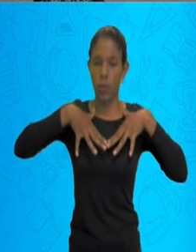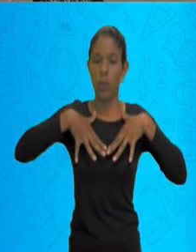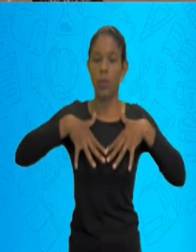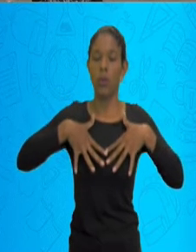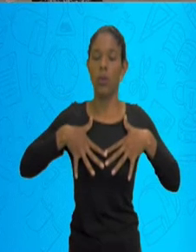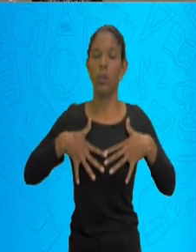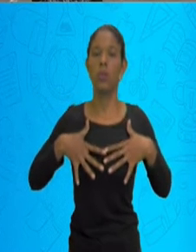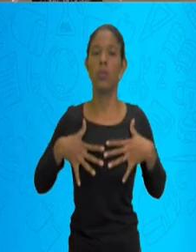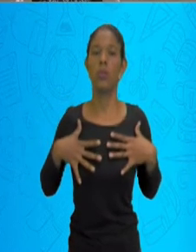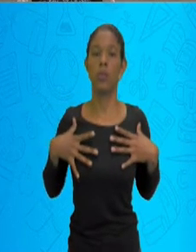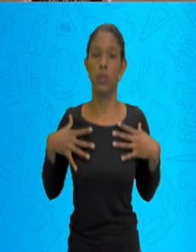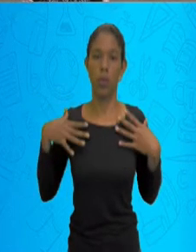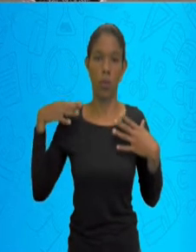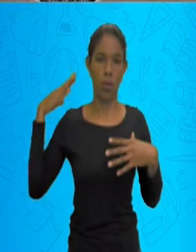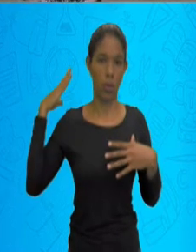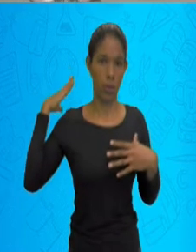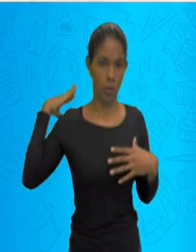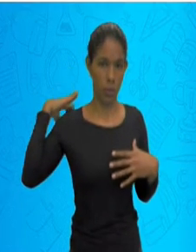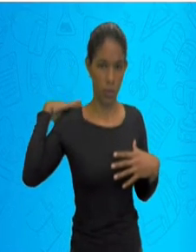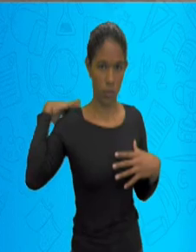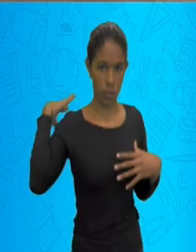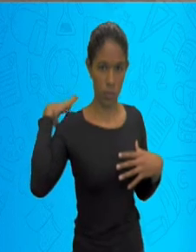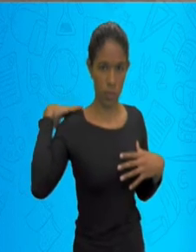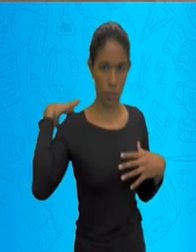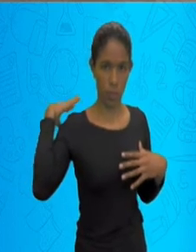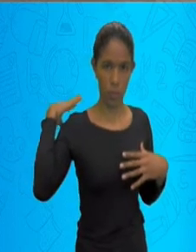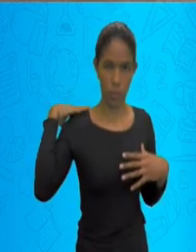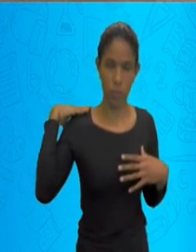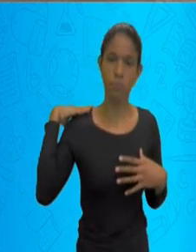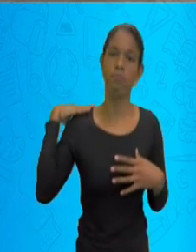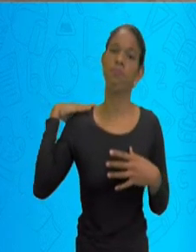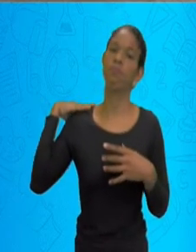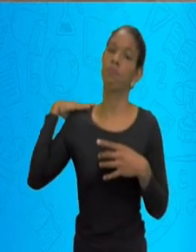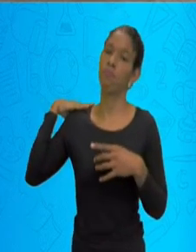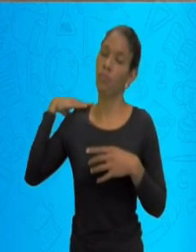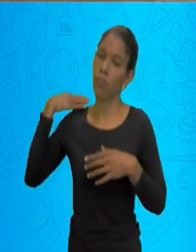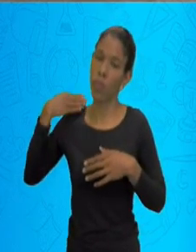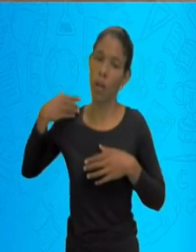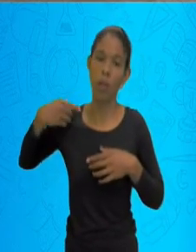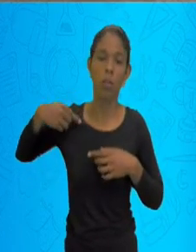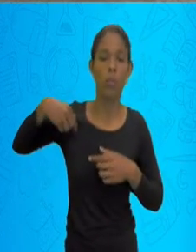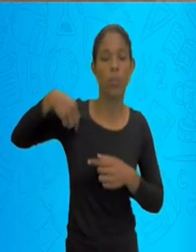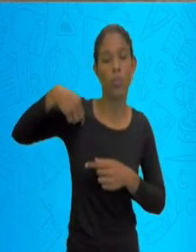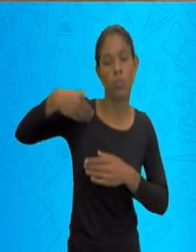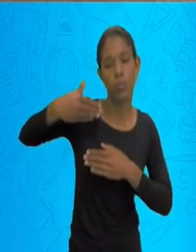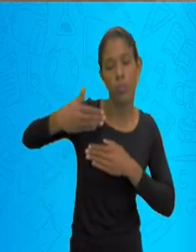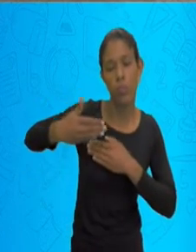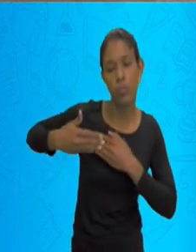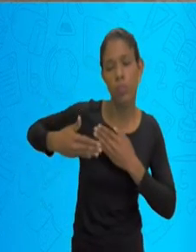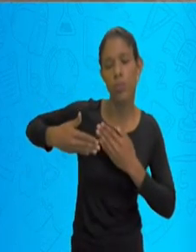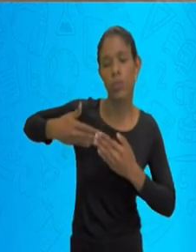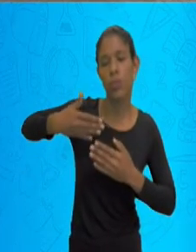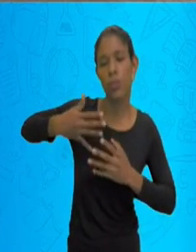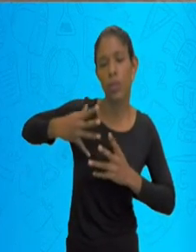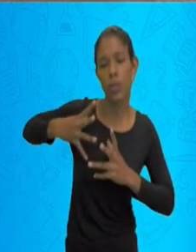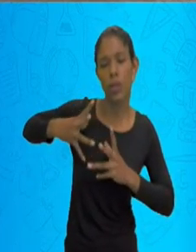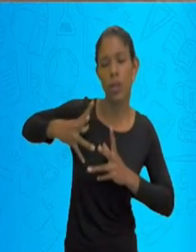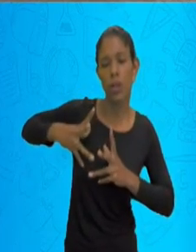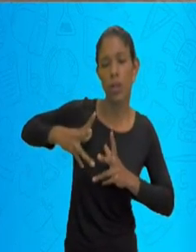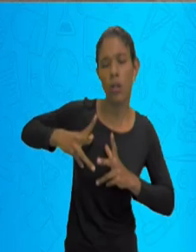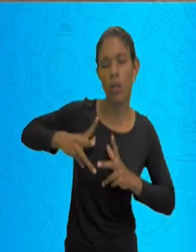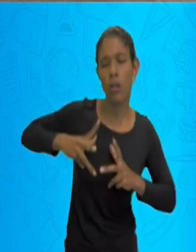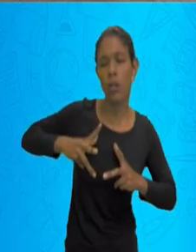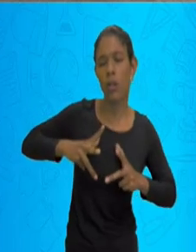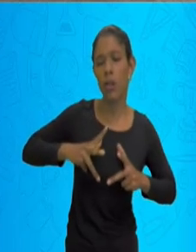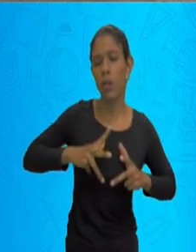bronquios, bronquíolos, alvéolos, para passar por esse processo de limpeza. Mas lembra